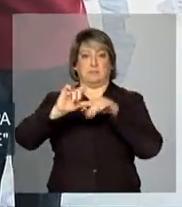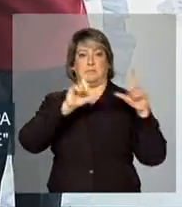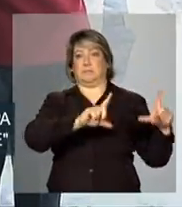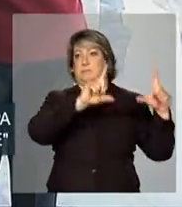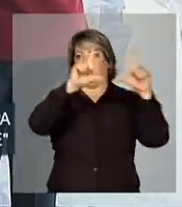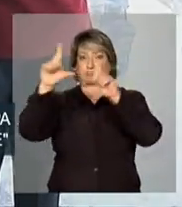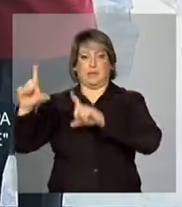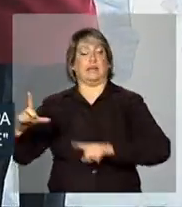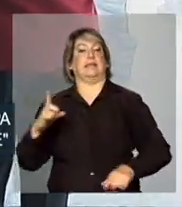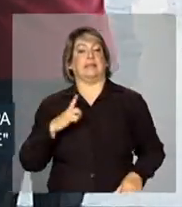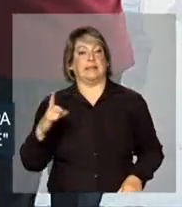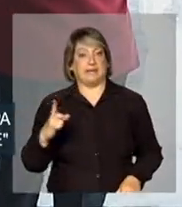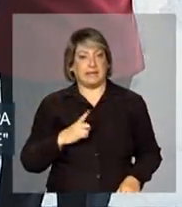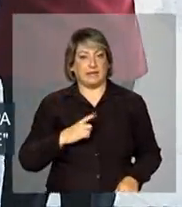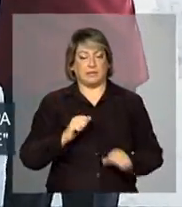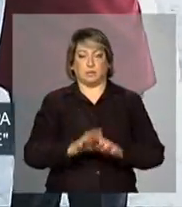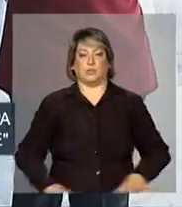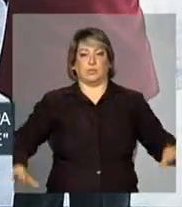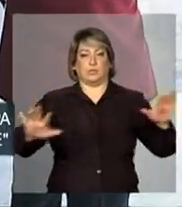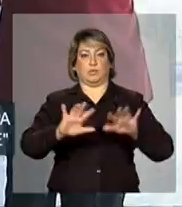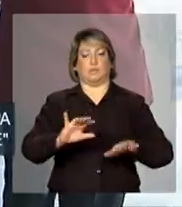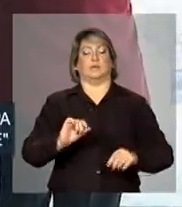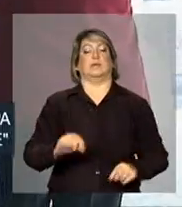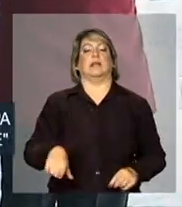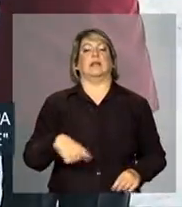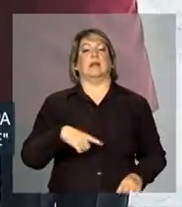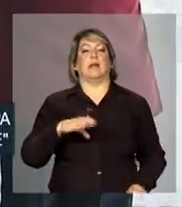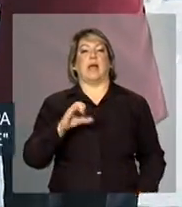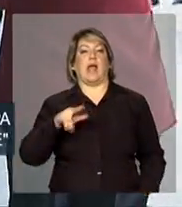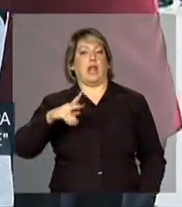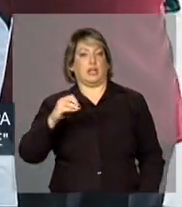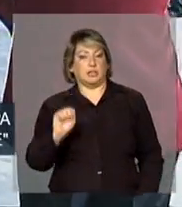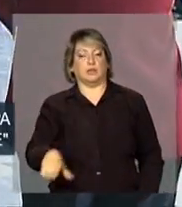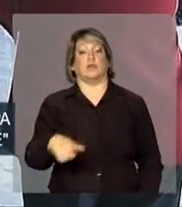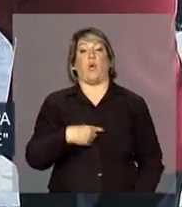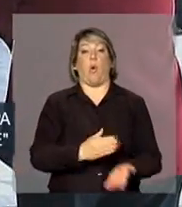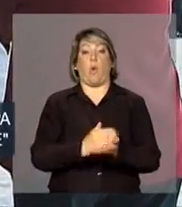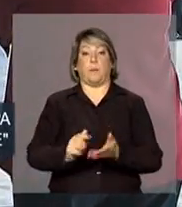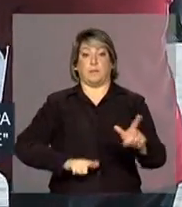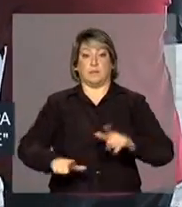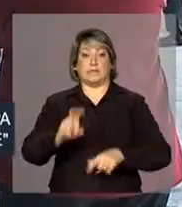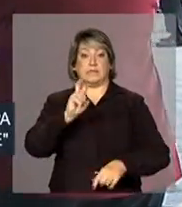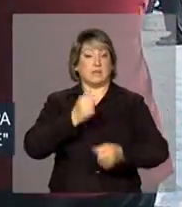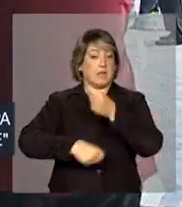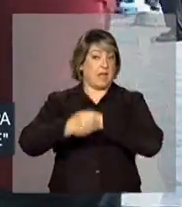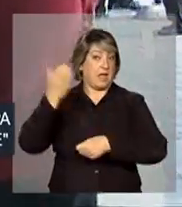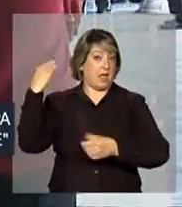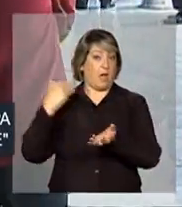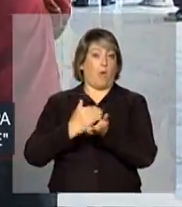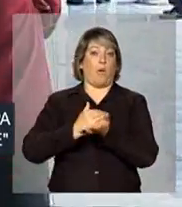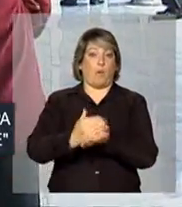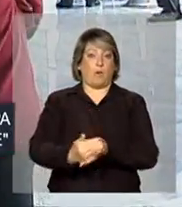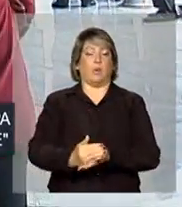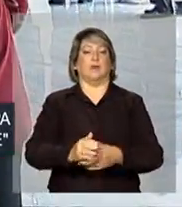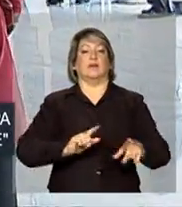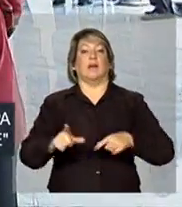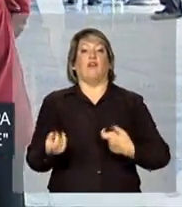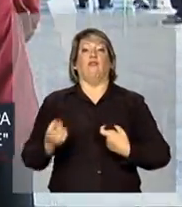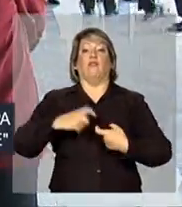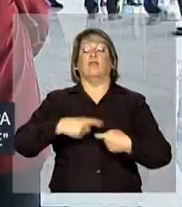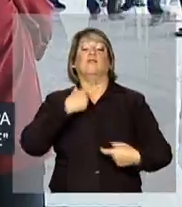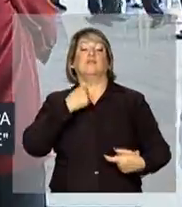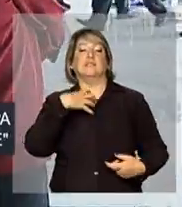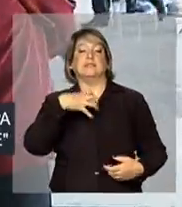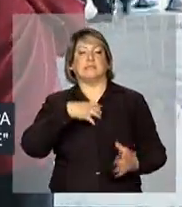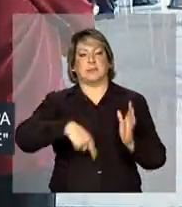Palácio do Planalto. Carlinhos Brau deu início ao trabalho há cinco anos, quando ressurgiu o desejo de